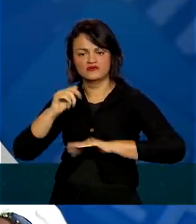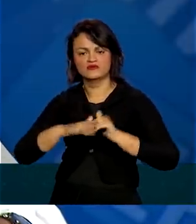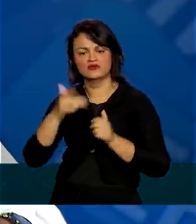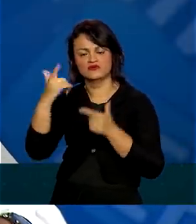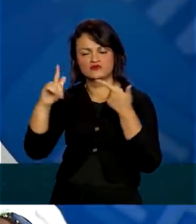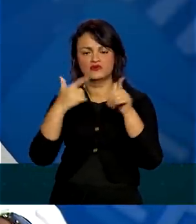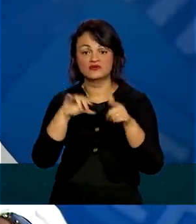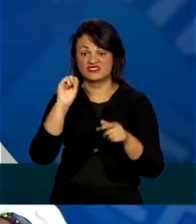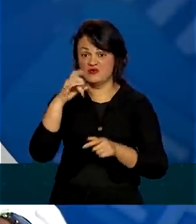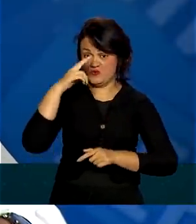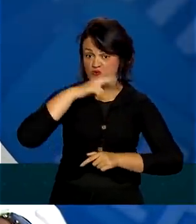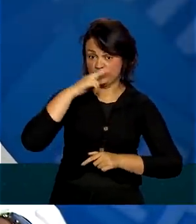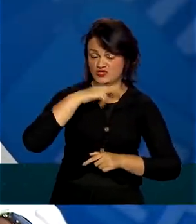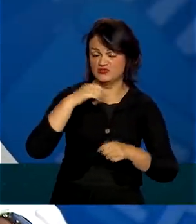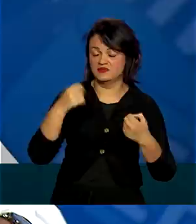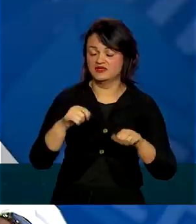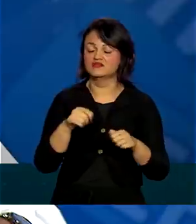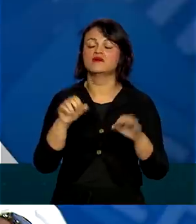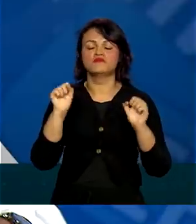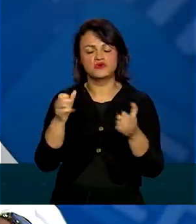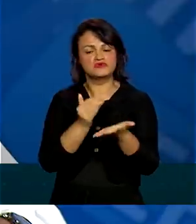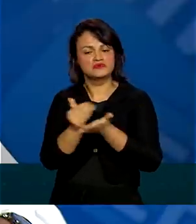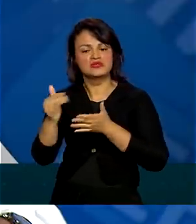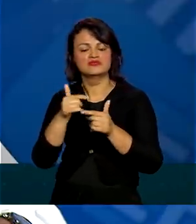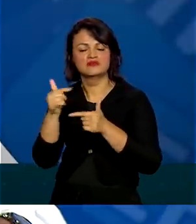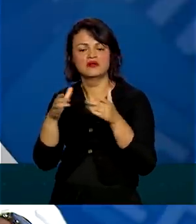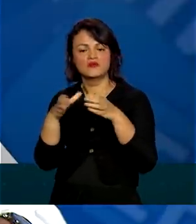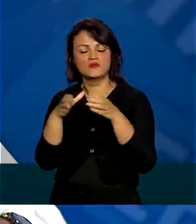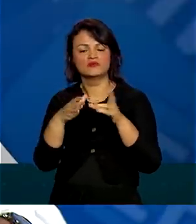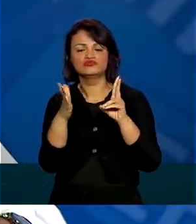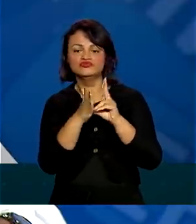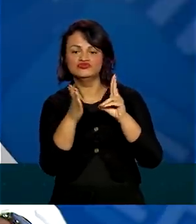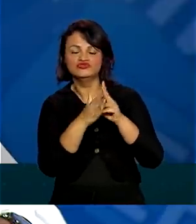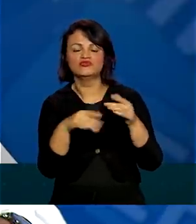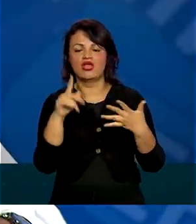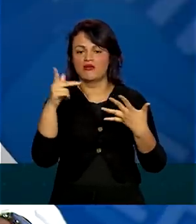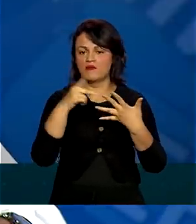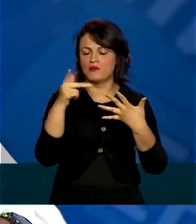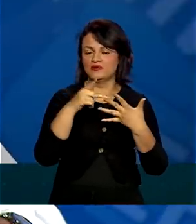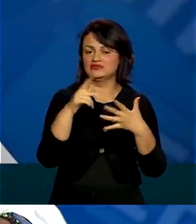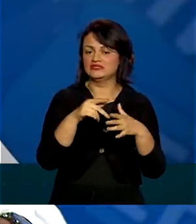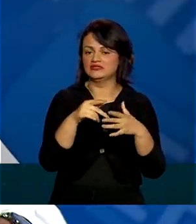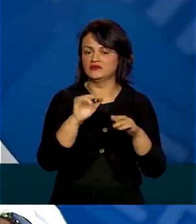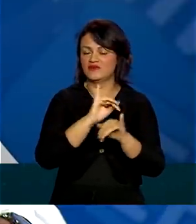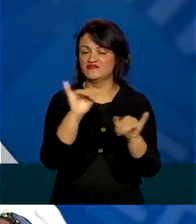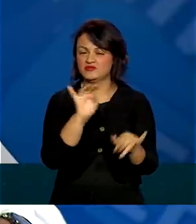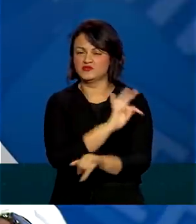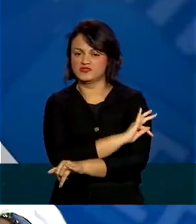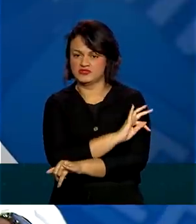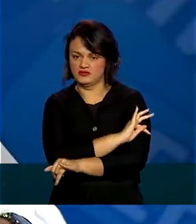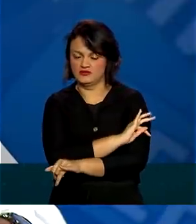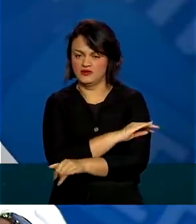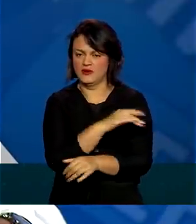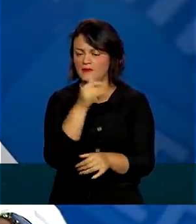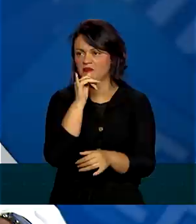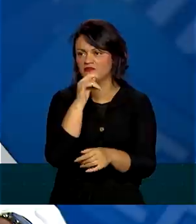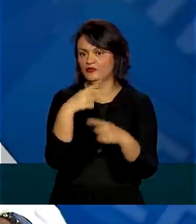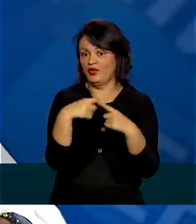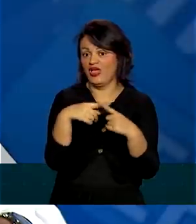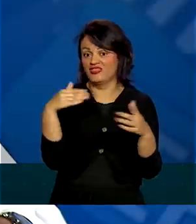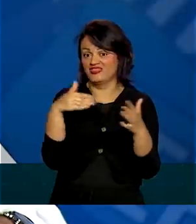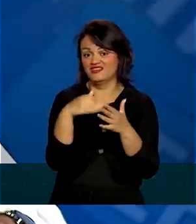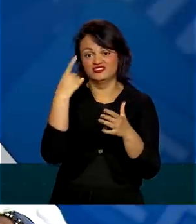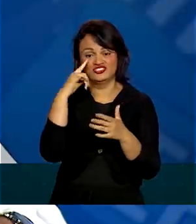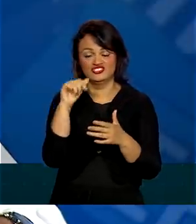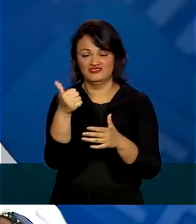caso de situação de emergência, possam entrar em áreas indígenas, uma portaria, uma nota técnica, porque até o dia 13 nós